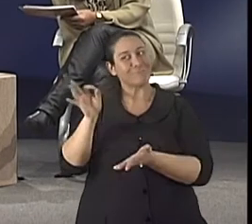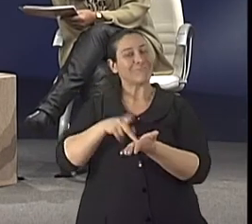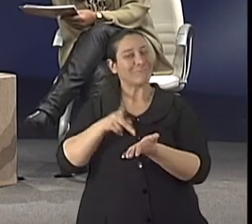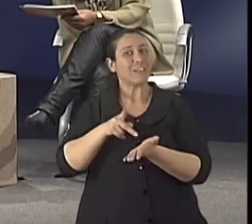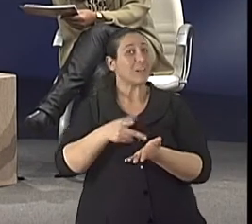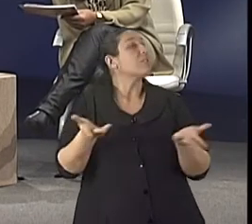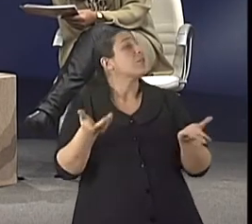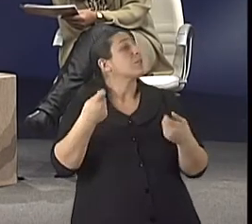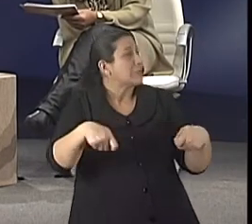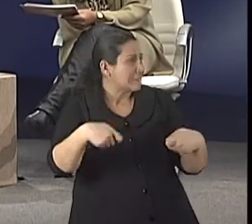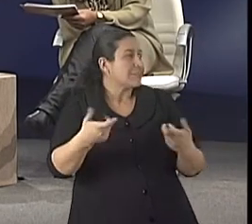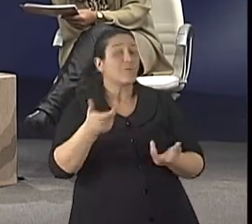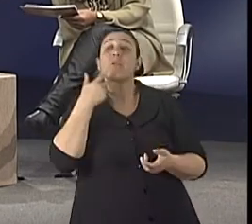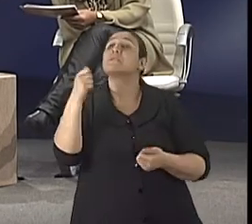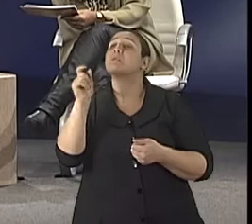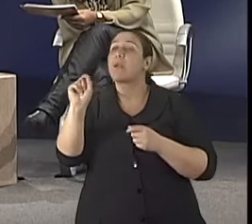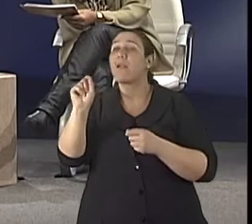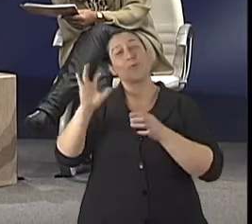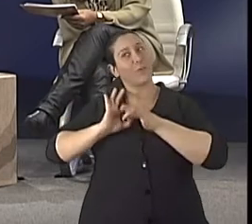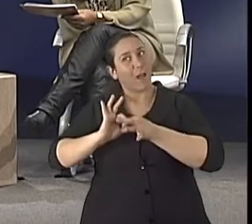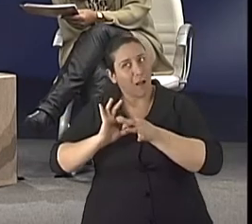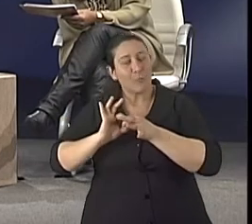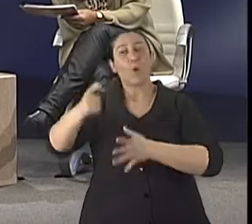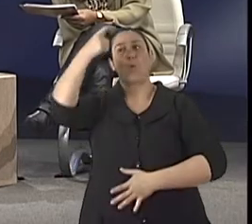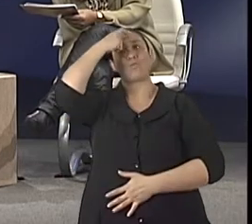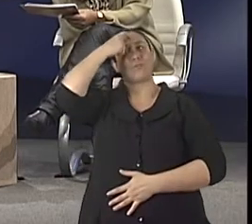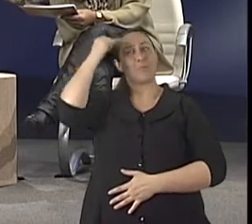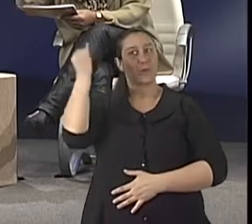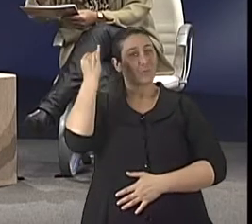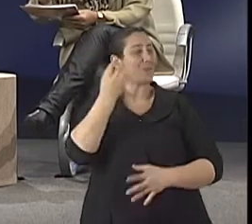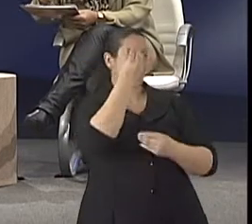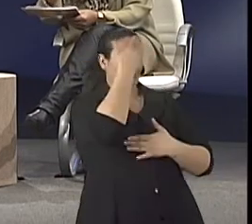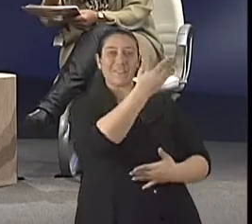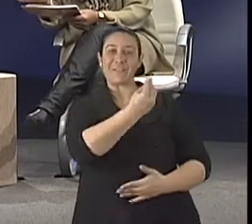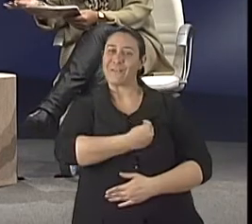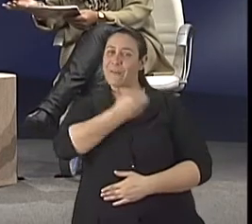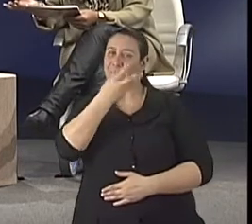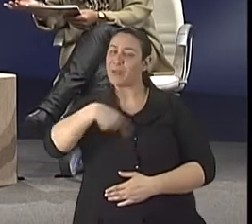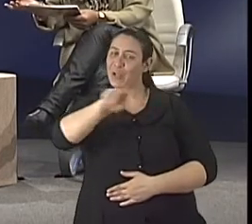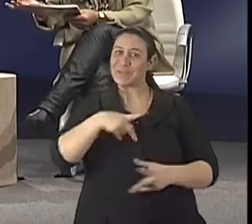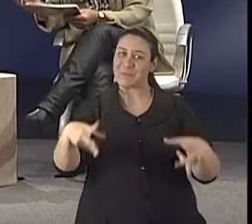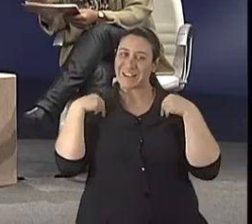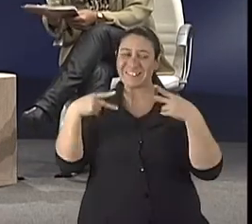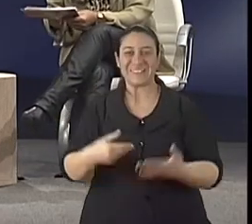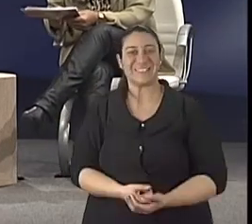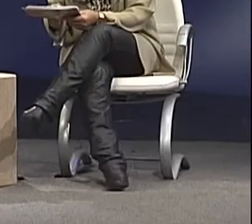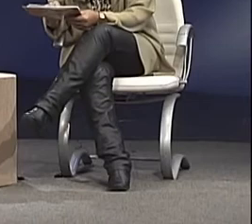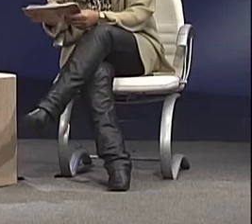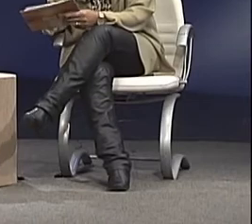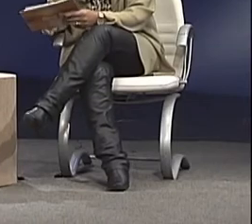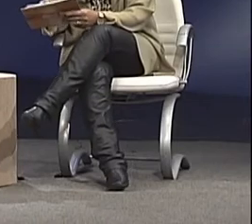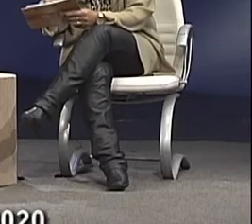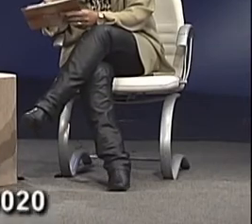Isso aqui que precisa. Isso eu preciso. União e conscientização. Obrigada. E viva bem, porque a gente merece, né? É verdade. Um...